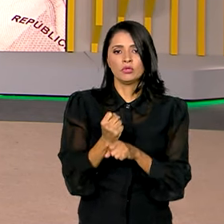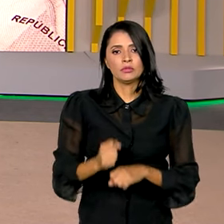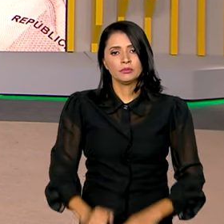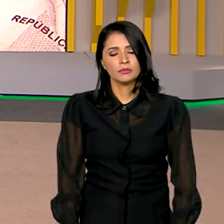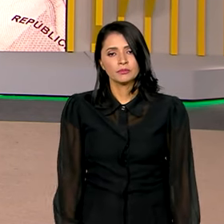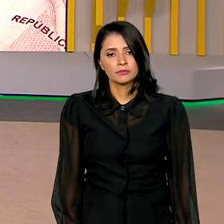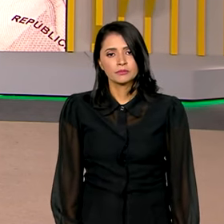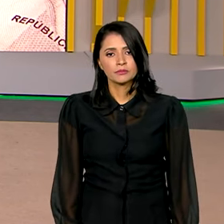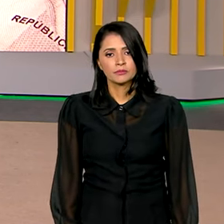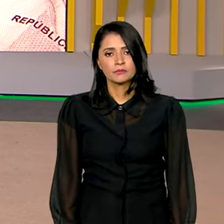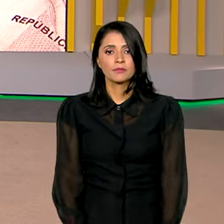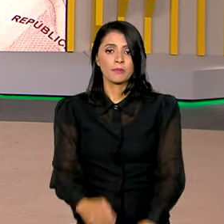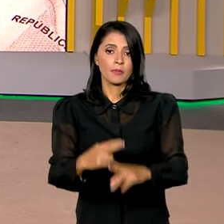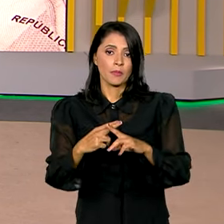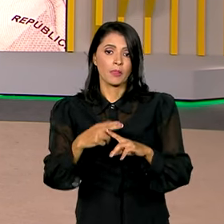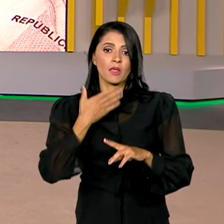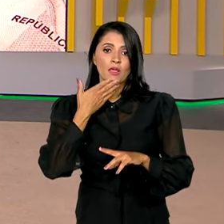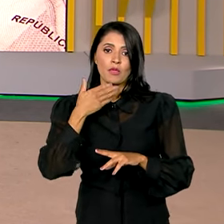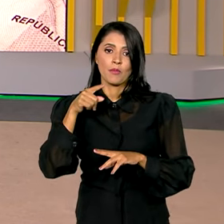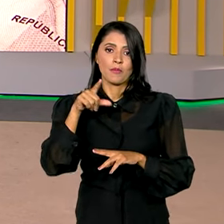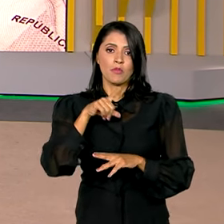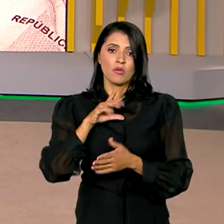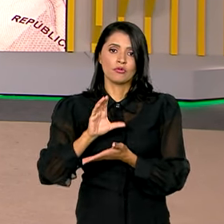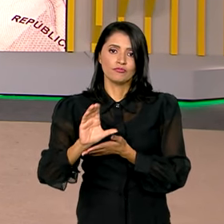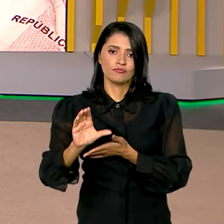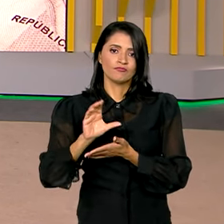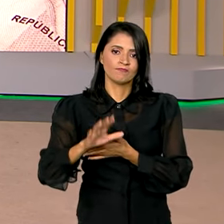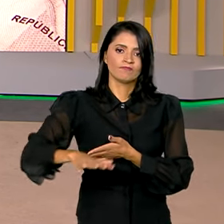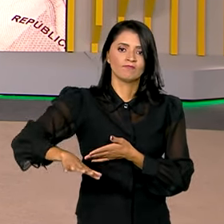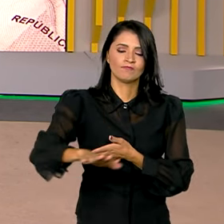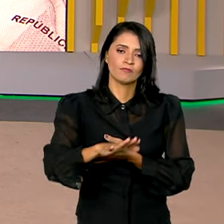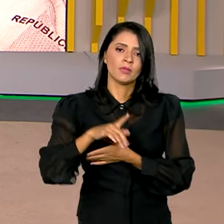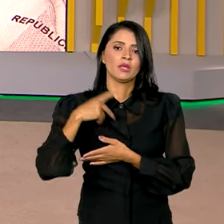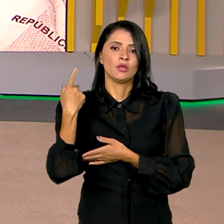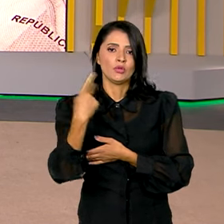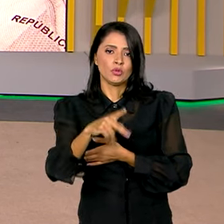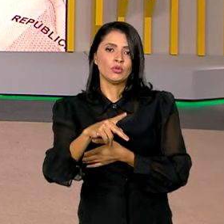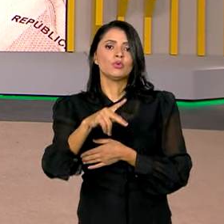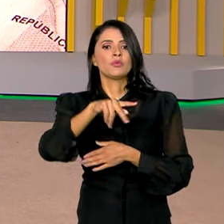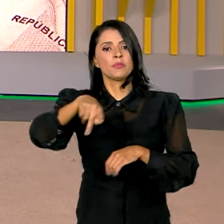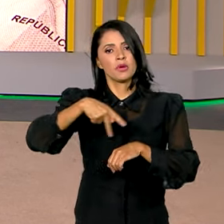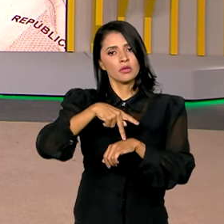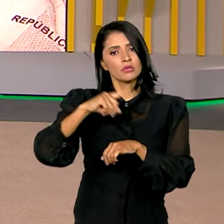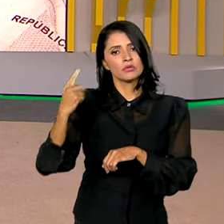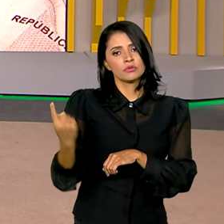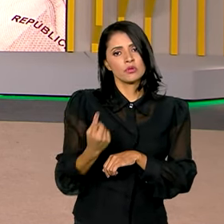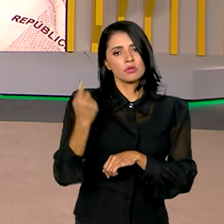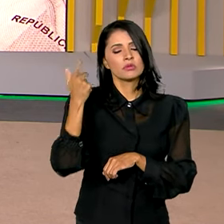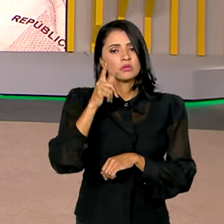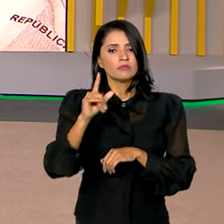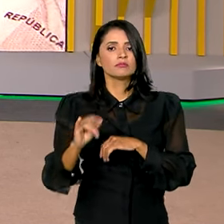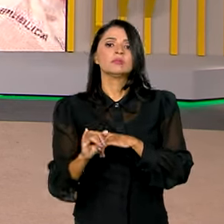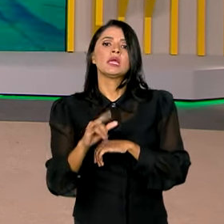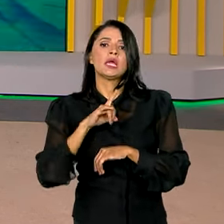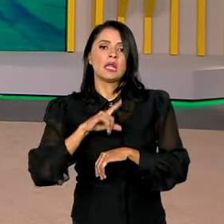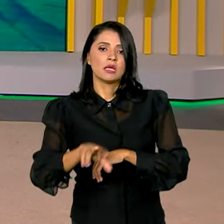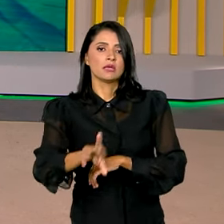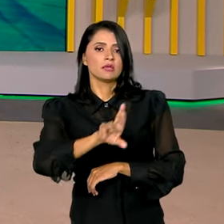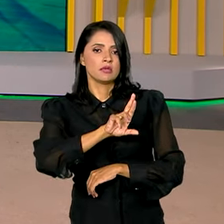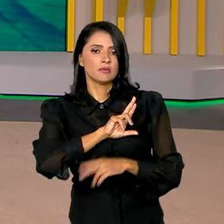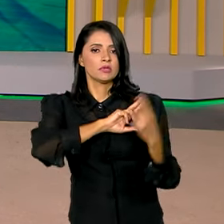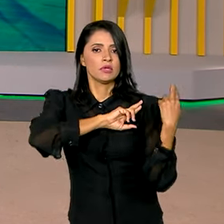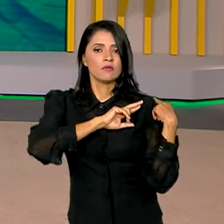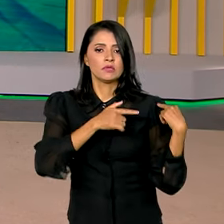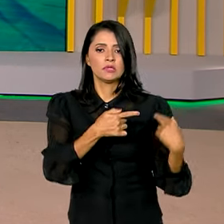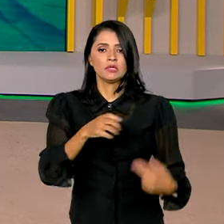A Caixa é o maior agente financeiro do mercado imobiliário do país. Sozinha, a instituição responde por 70